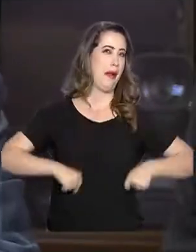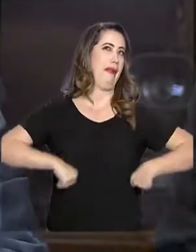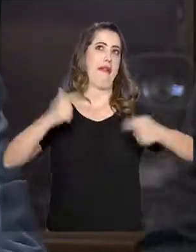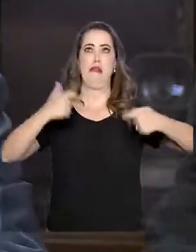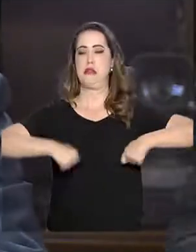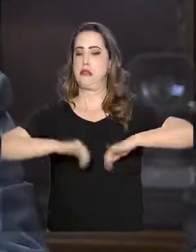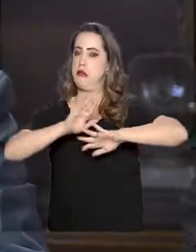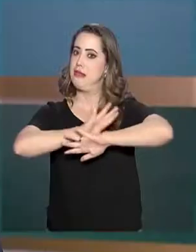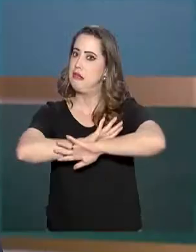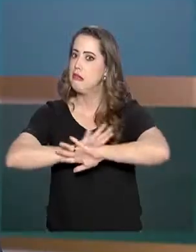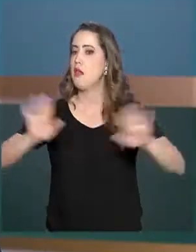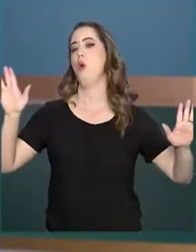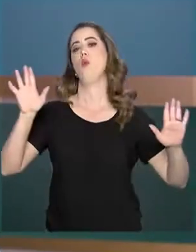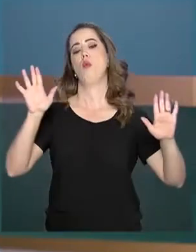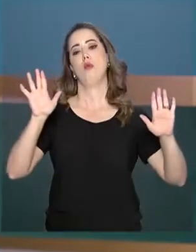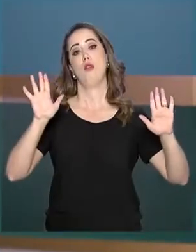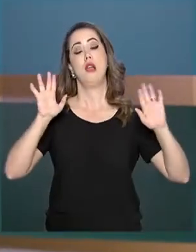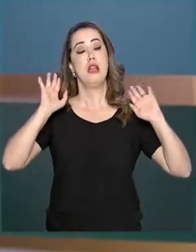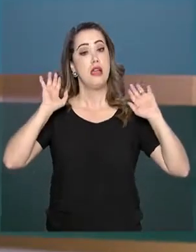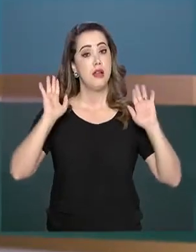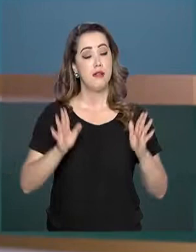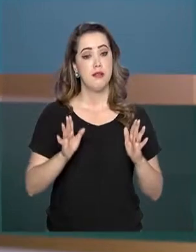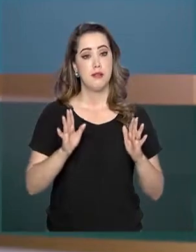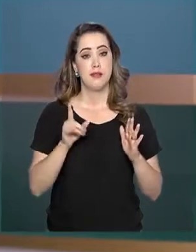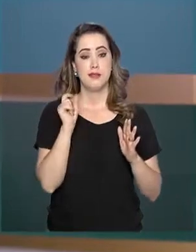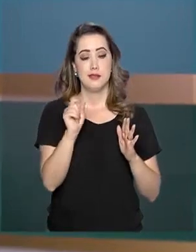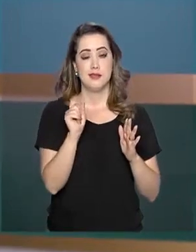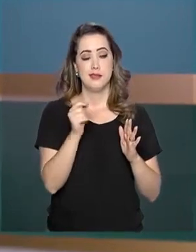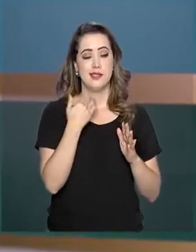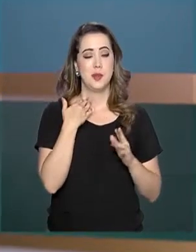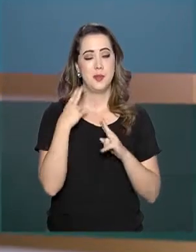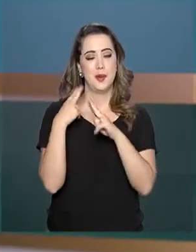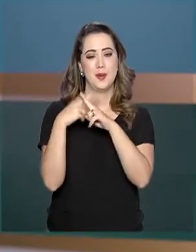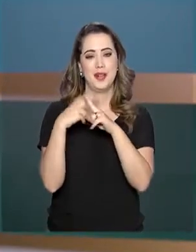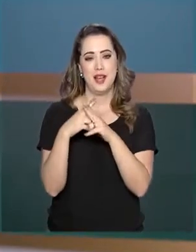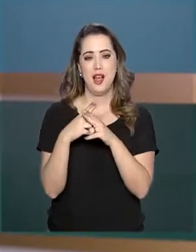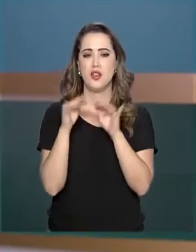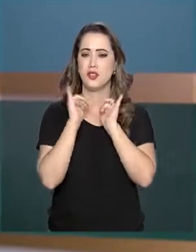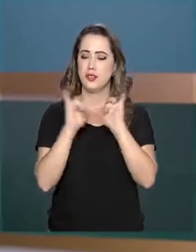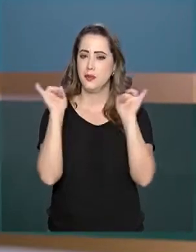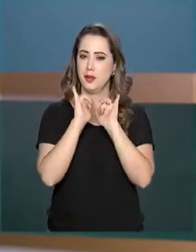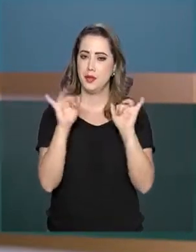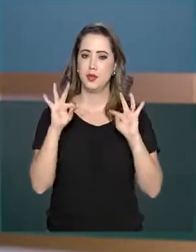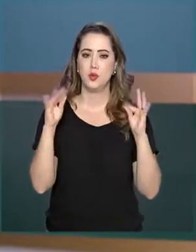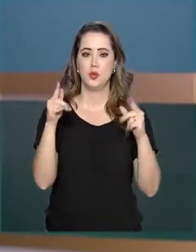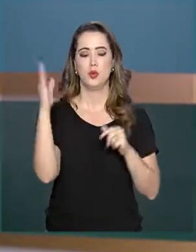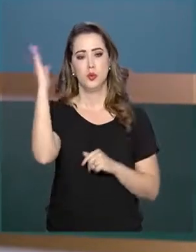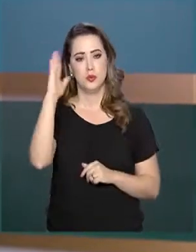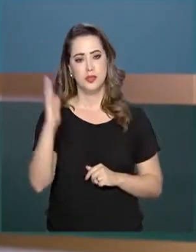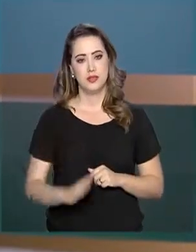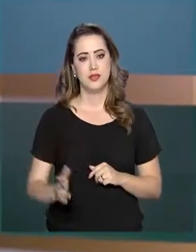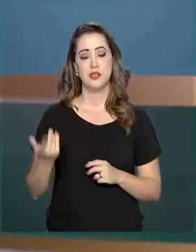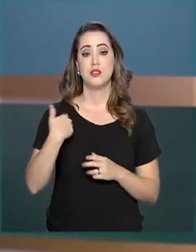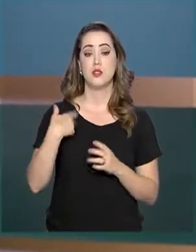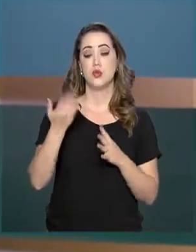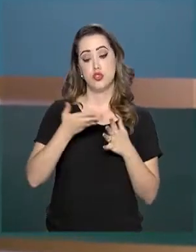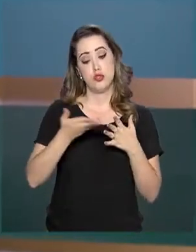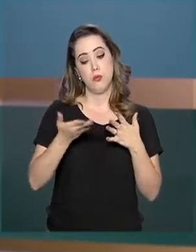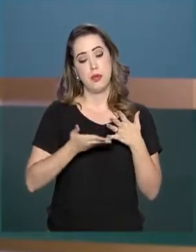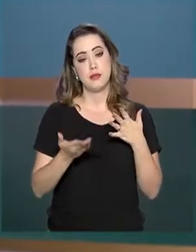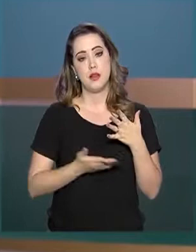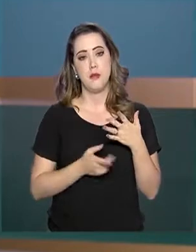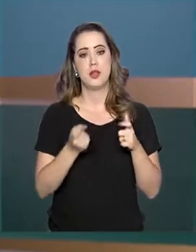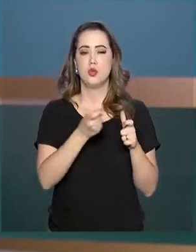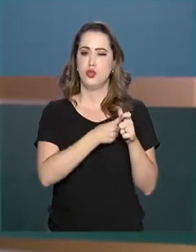destinações, nada disso. A Caixa Econômica Federal faz uma campanha em todo o Brasil de renegociação de